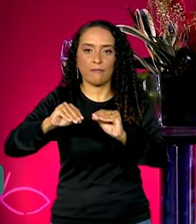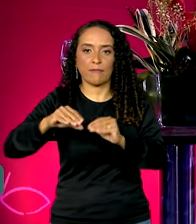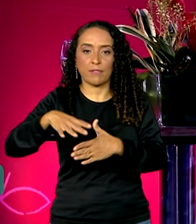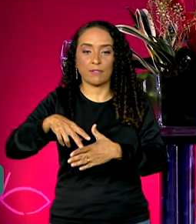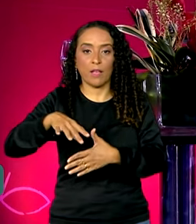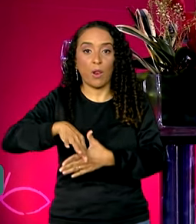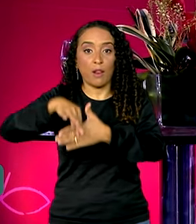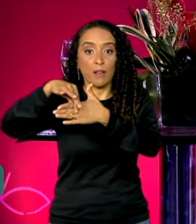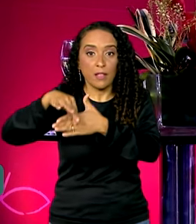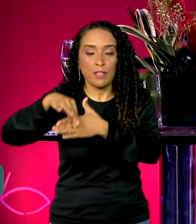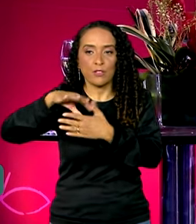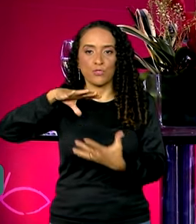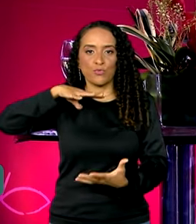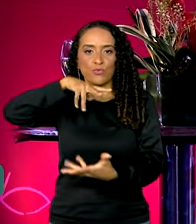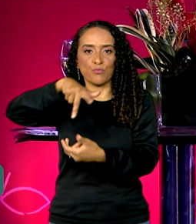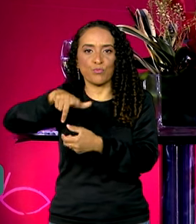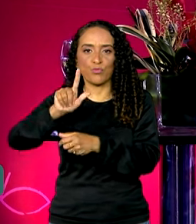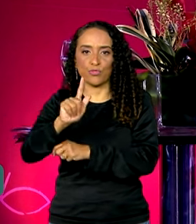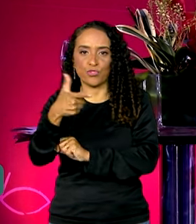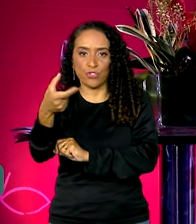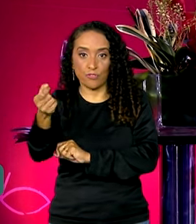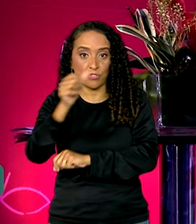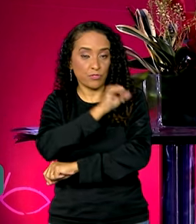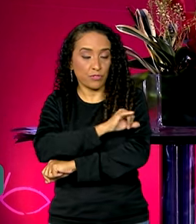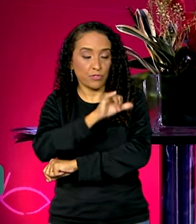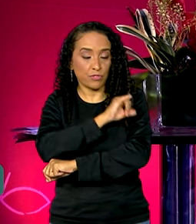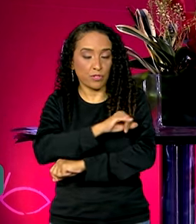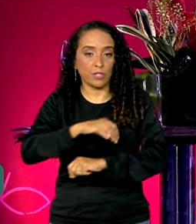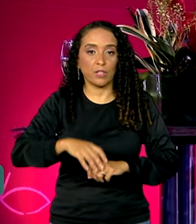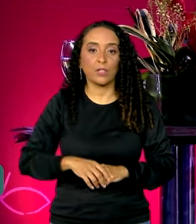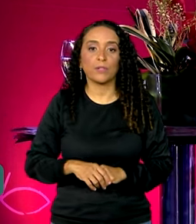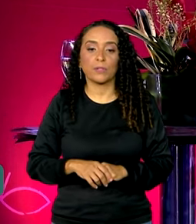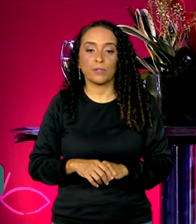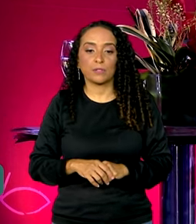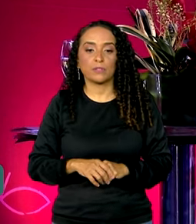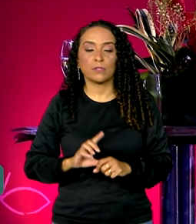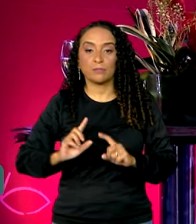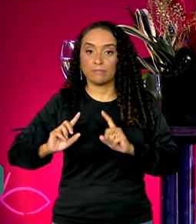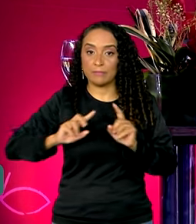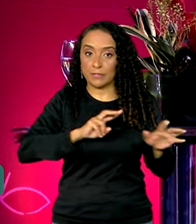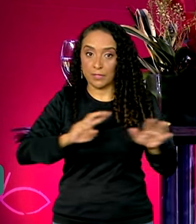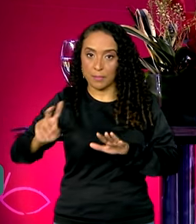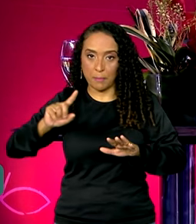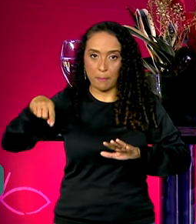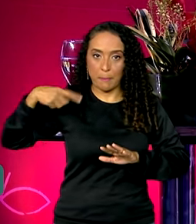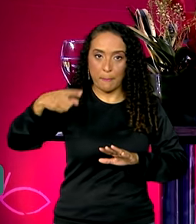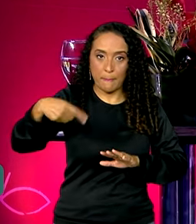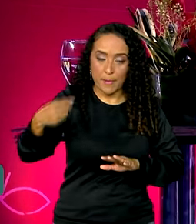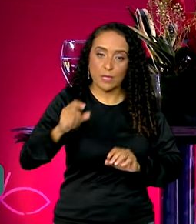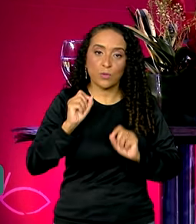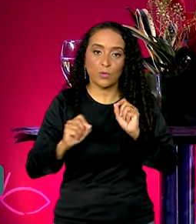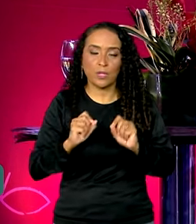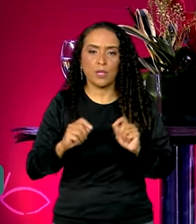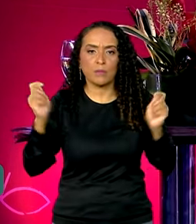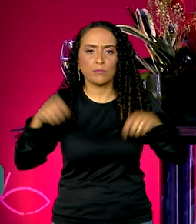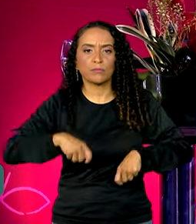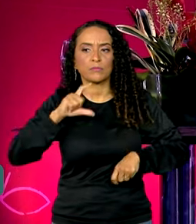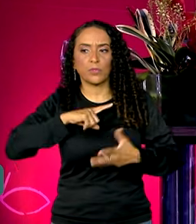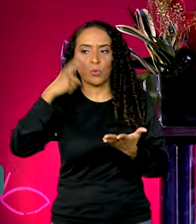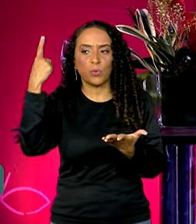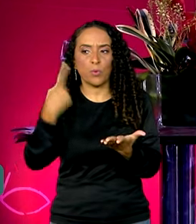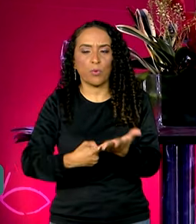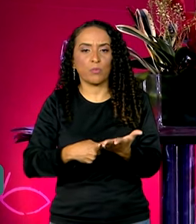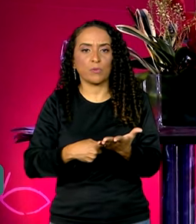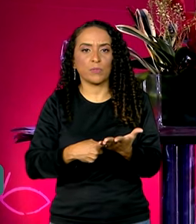líderes mundiais do G20 no Rio de Janeiro, nas próximas semanas, para que haja esse compromisso